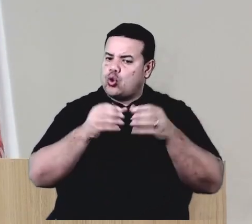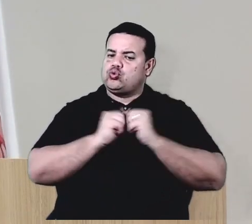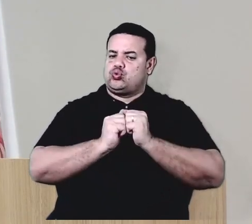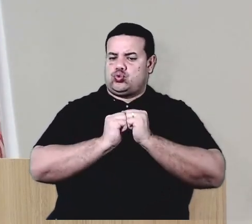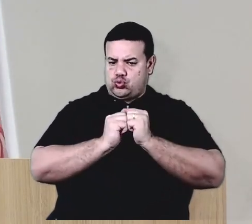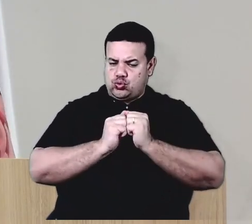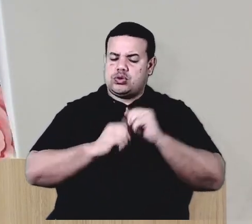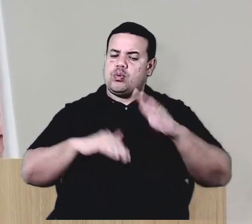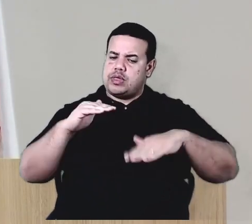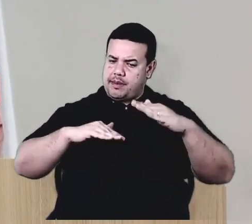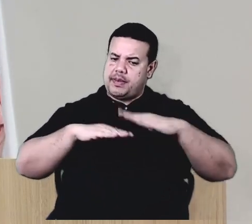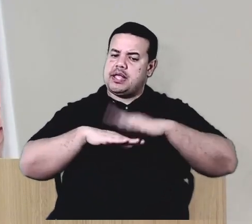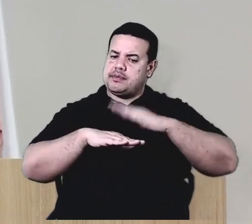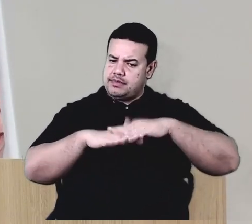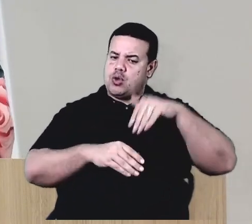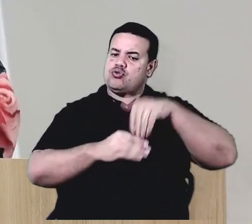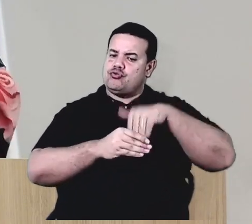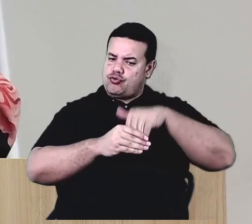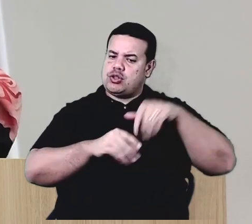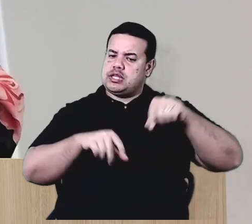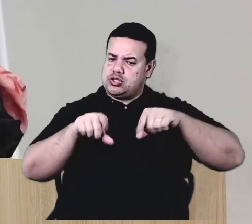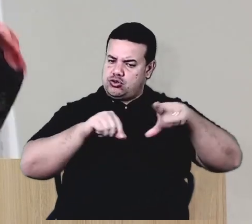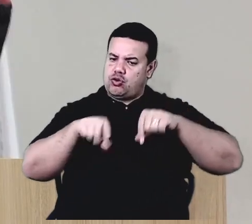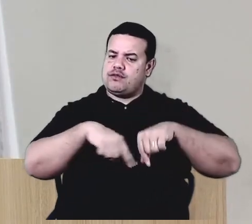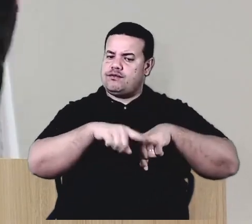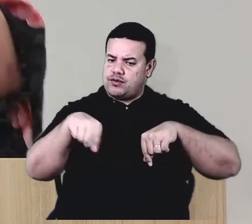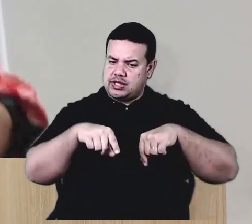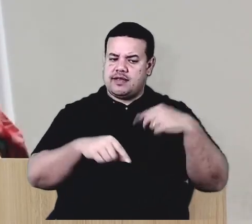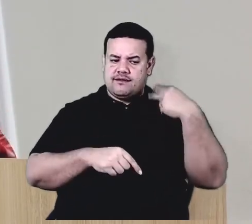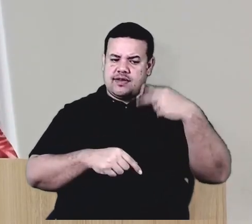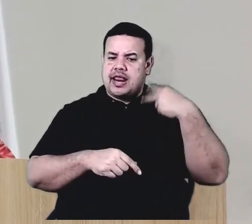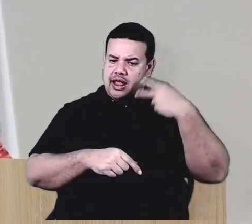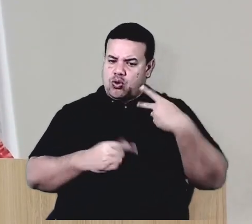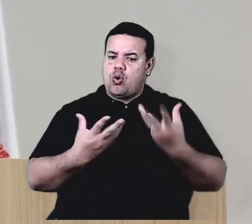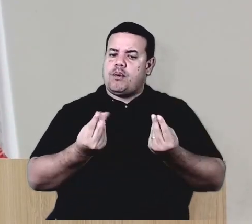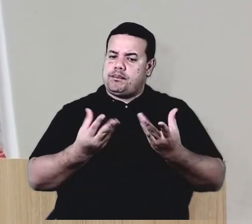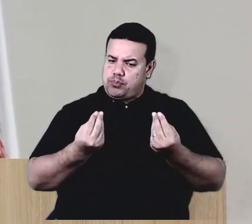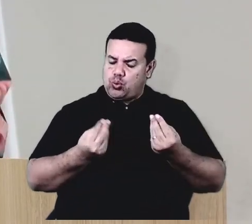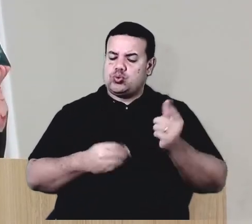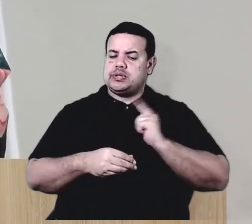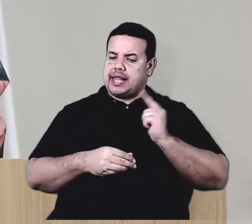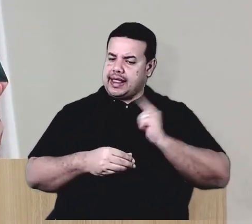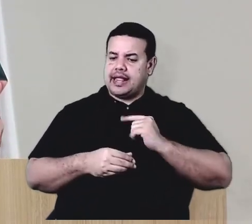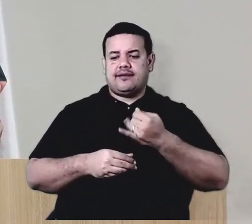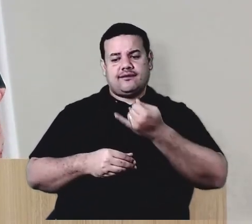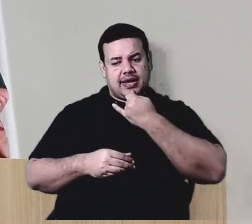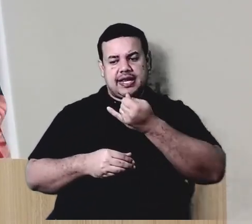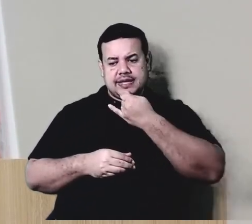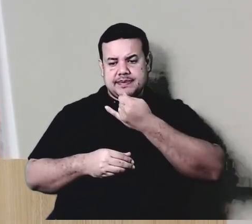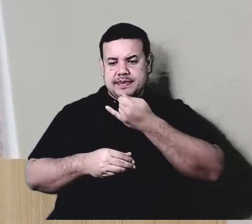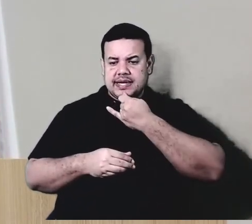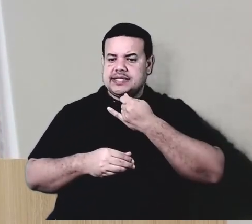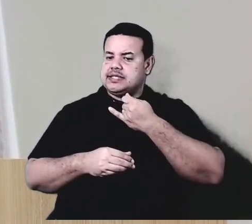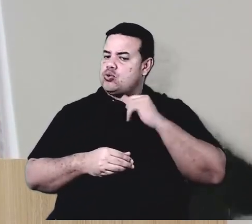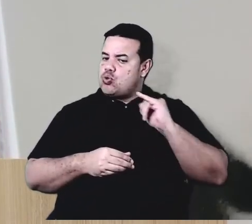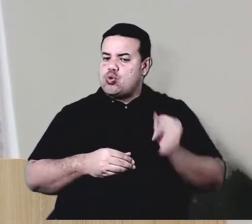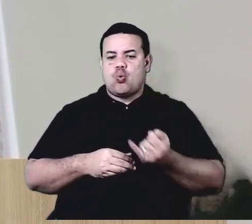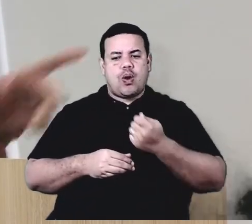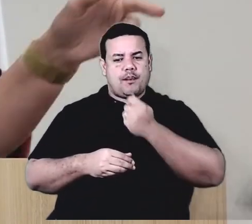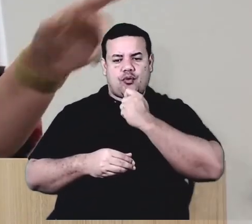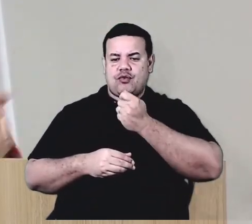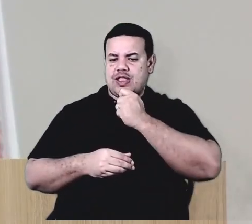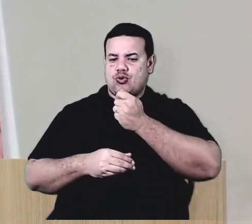vocês aqui dentro. Porque vereador, tem muitos que estão aí nessa parede que, infelizmente, não aproveitam mais